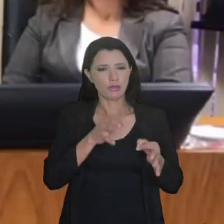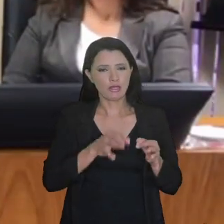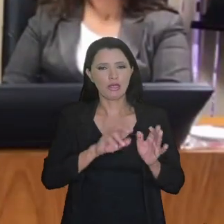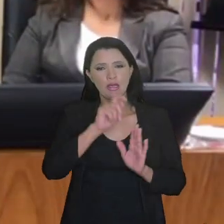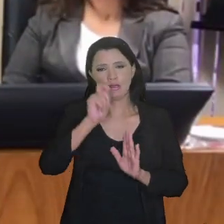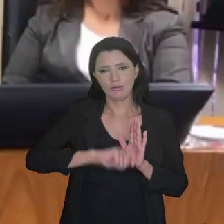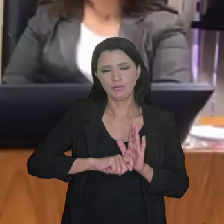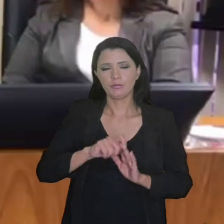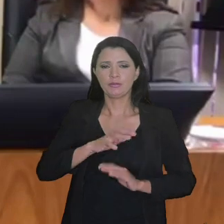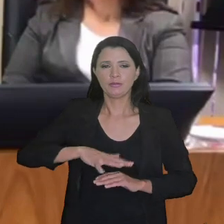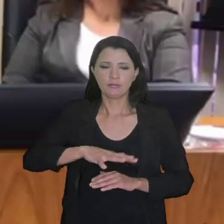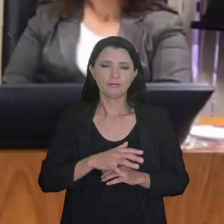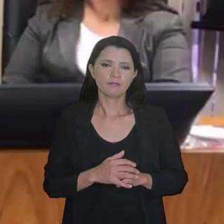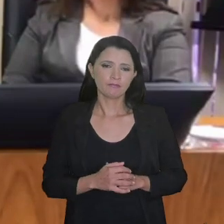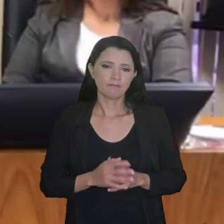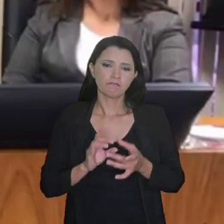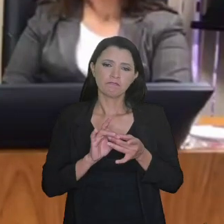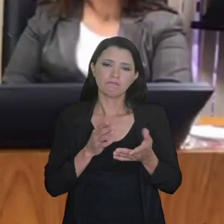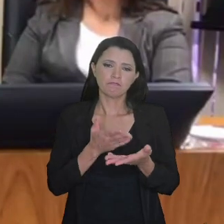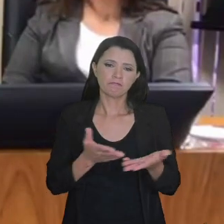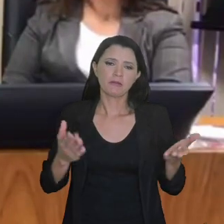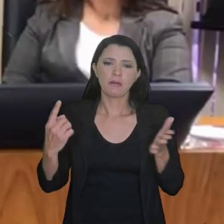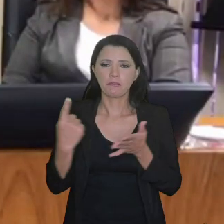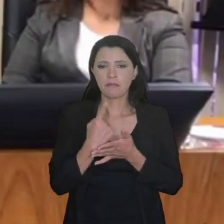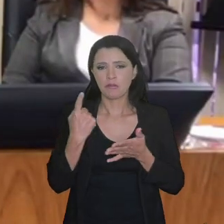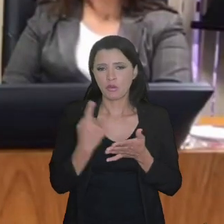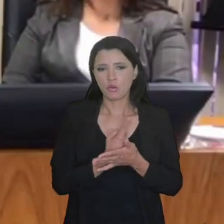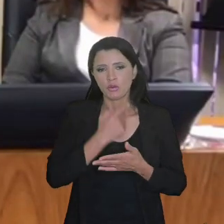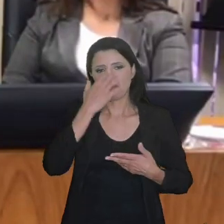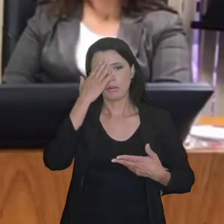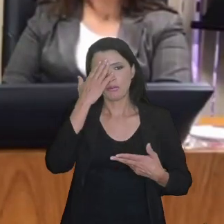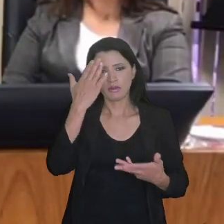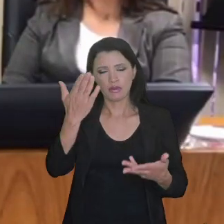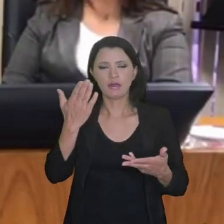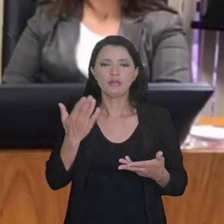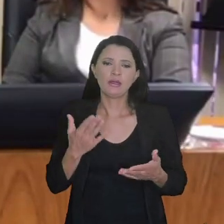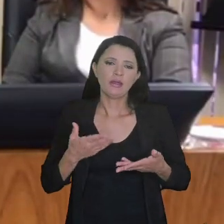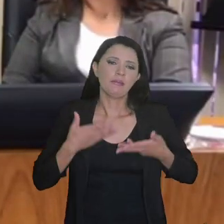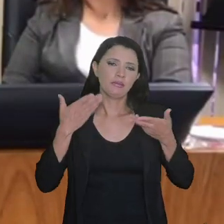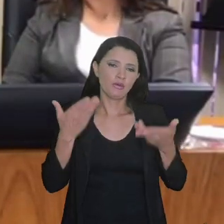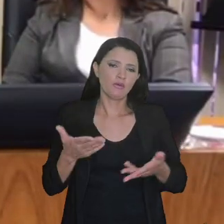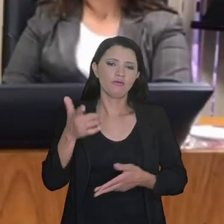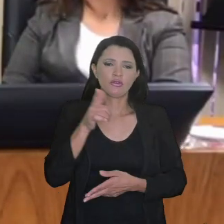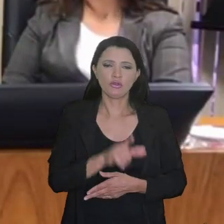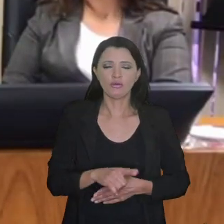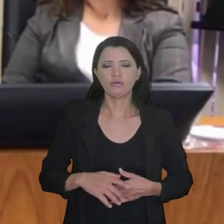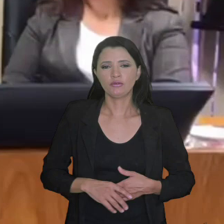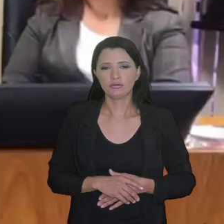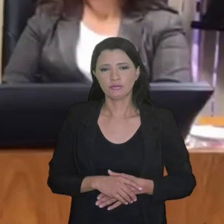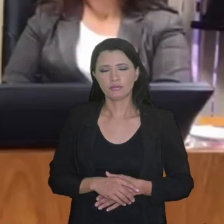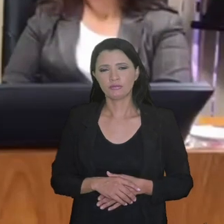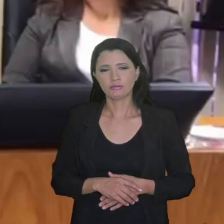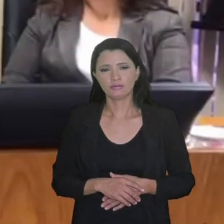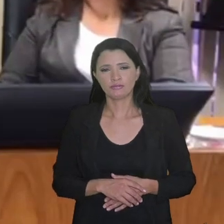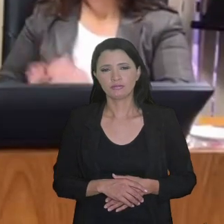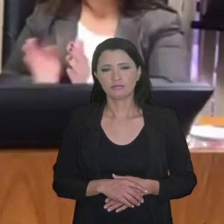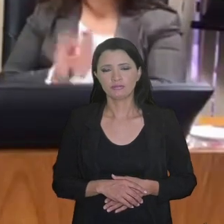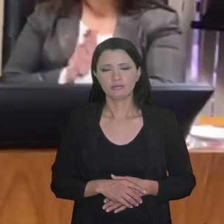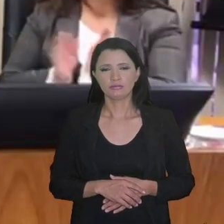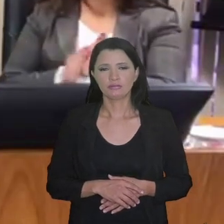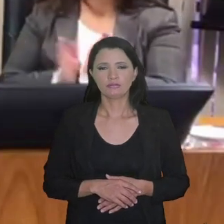administrativo tributário. Estou à disposição para as perguntas e obrigado pelo convite novamente.